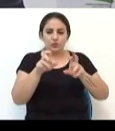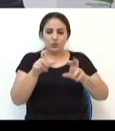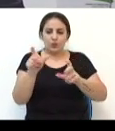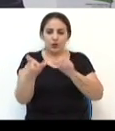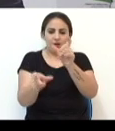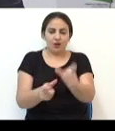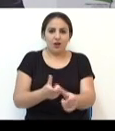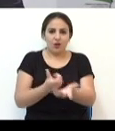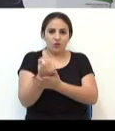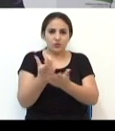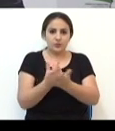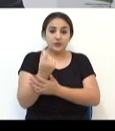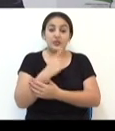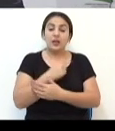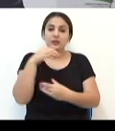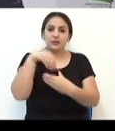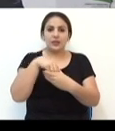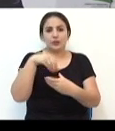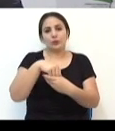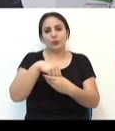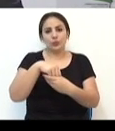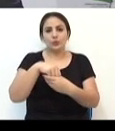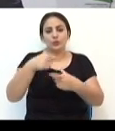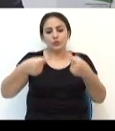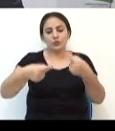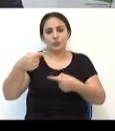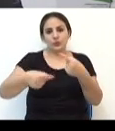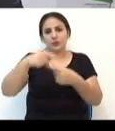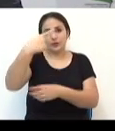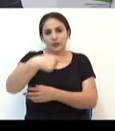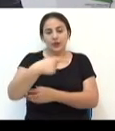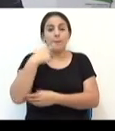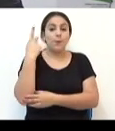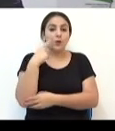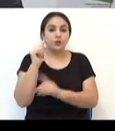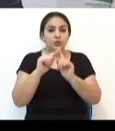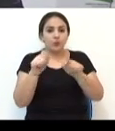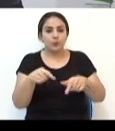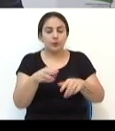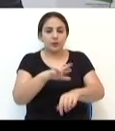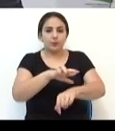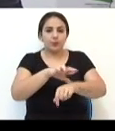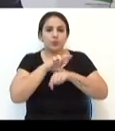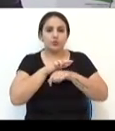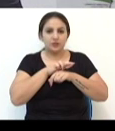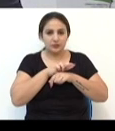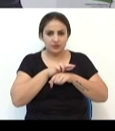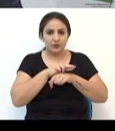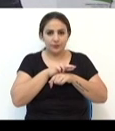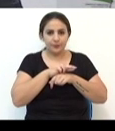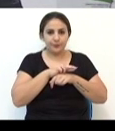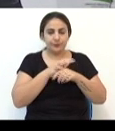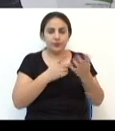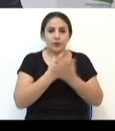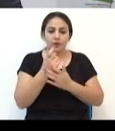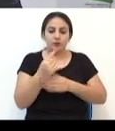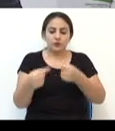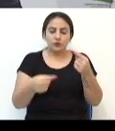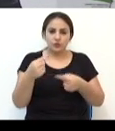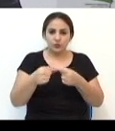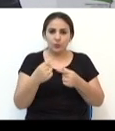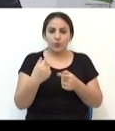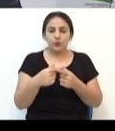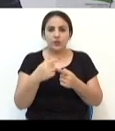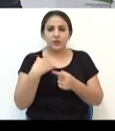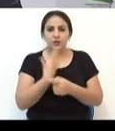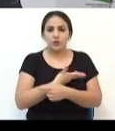esteja dentro dessa pauta, dessa casa. Que a política pública de defesa do consumidor seja discutida, porque